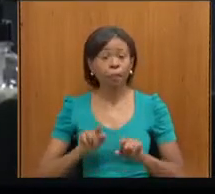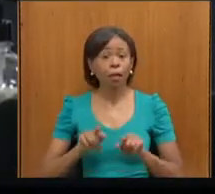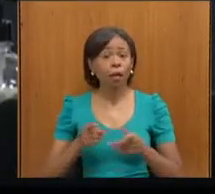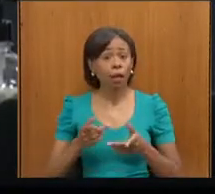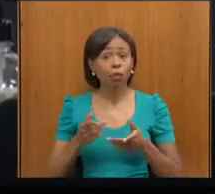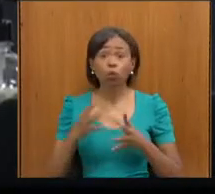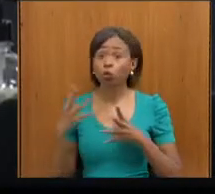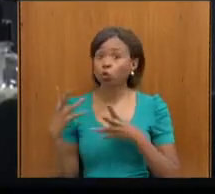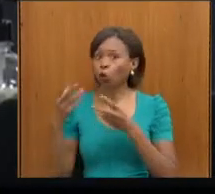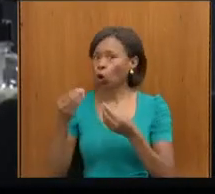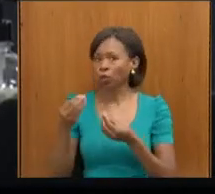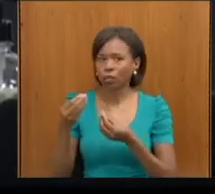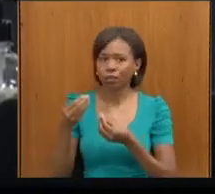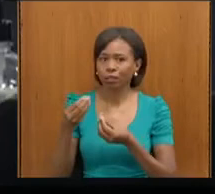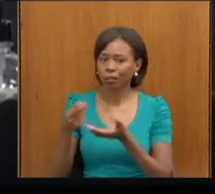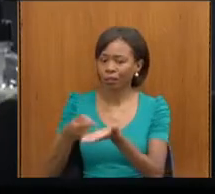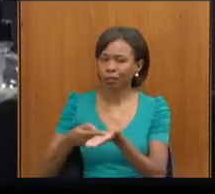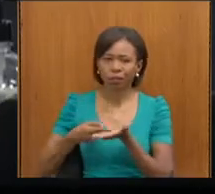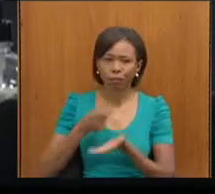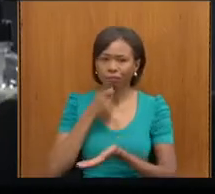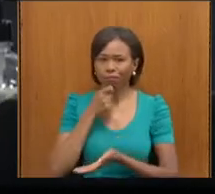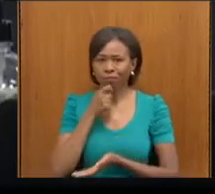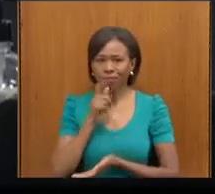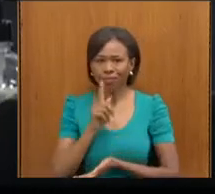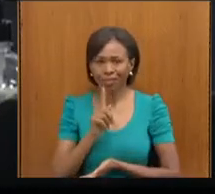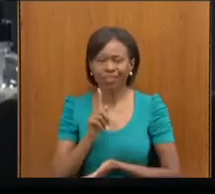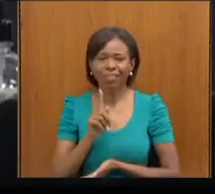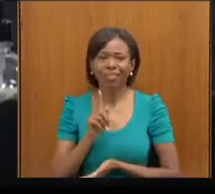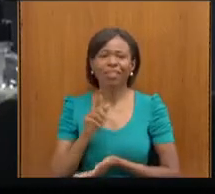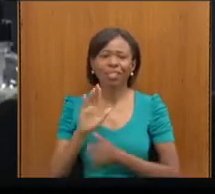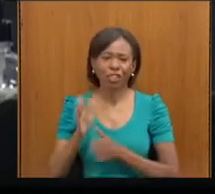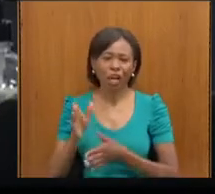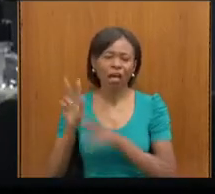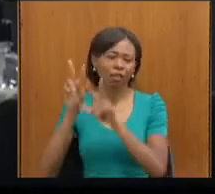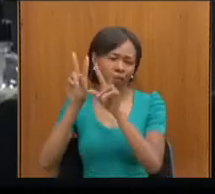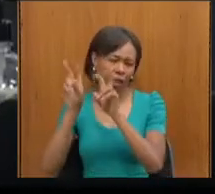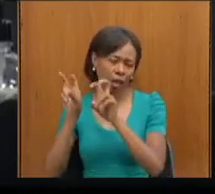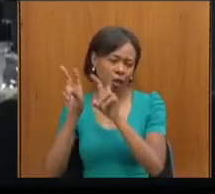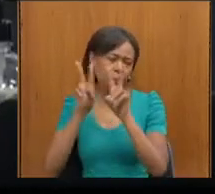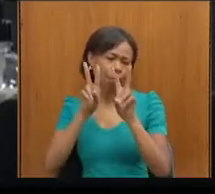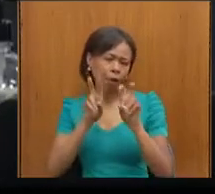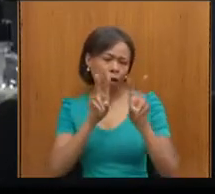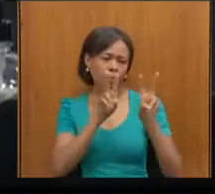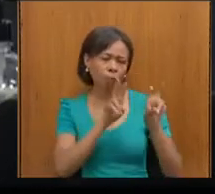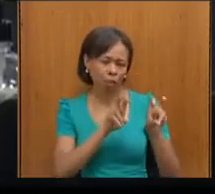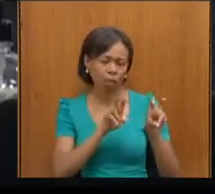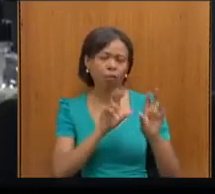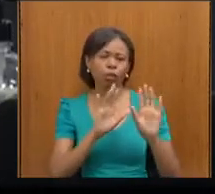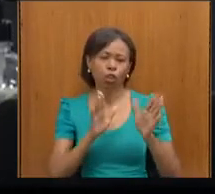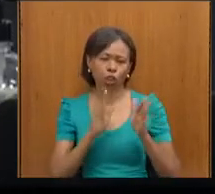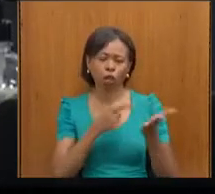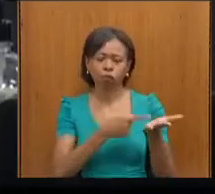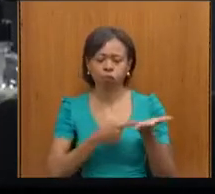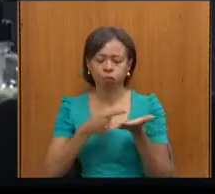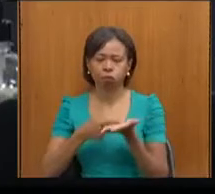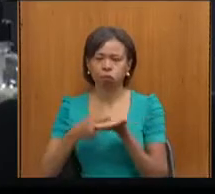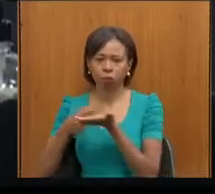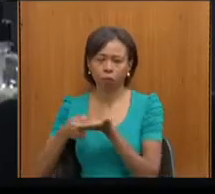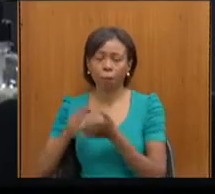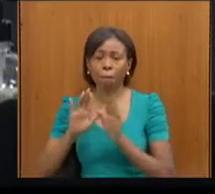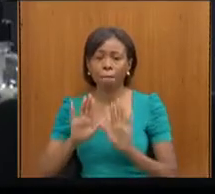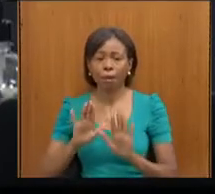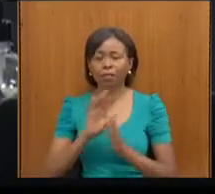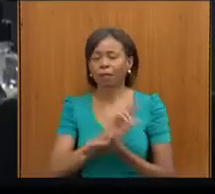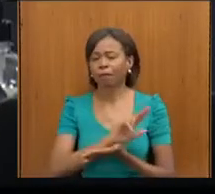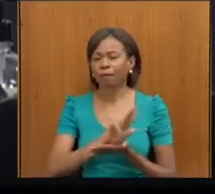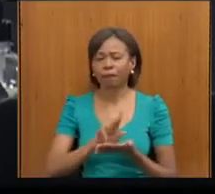todas, como já estiveram presentes dentro de cada temática, mas são centenas e centenas de instituições